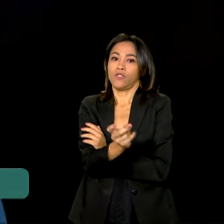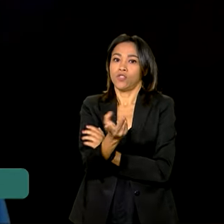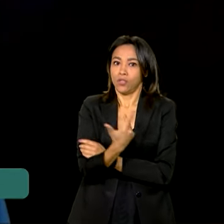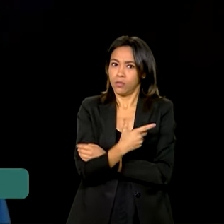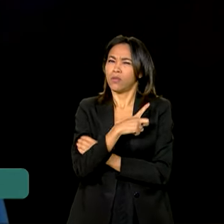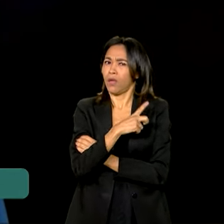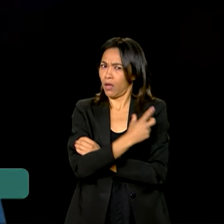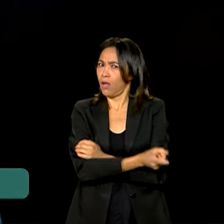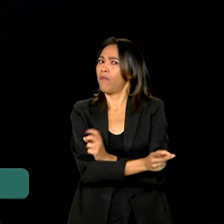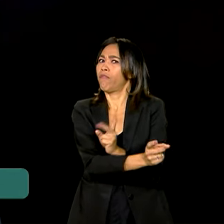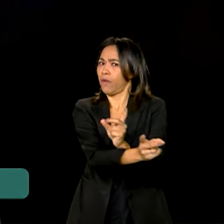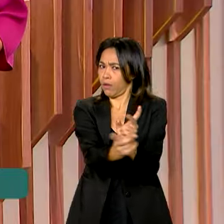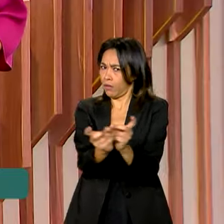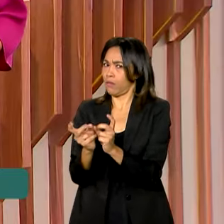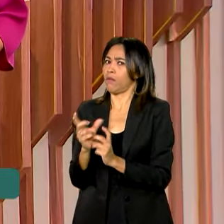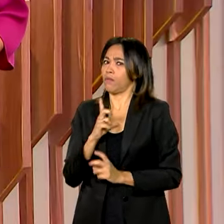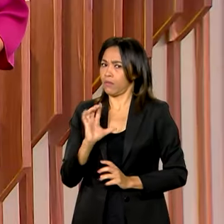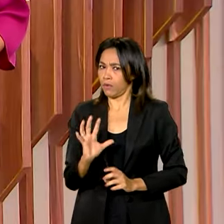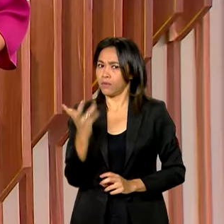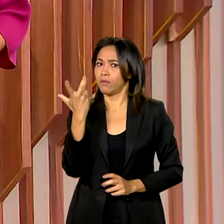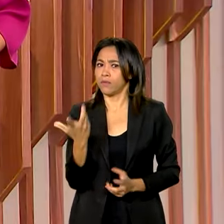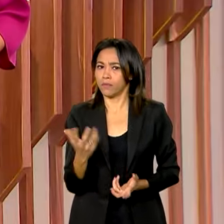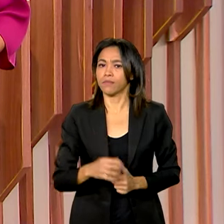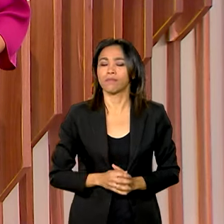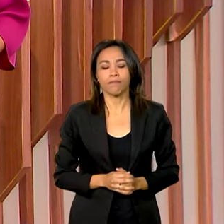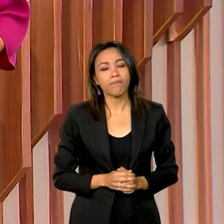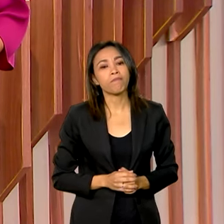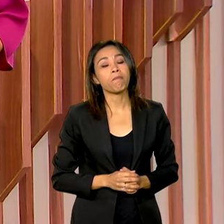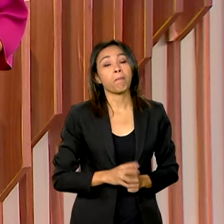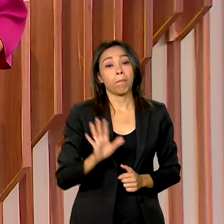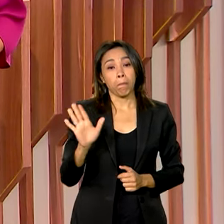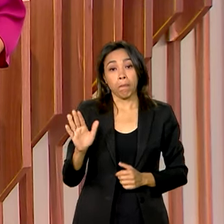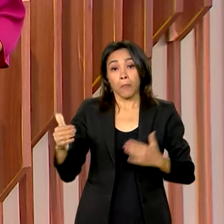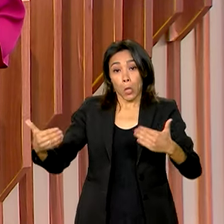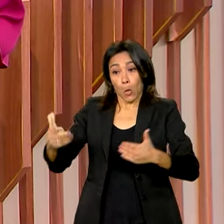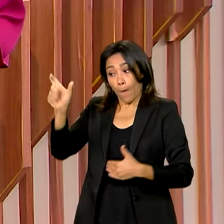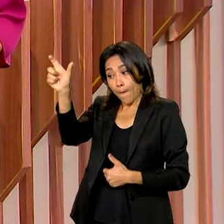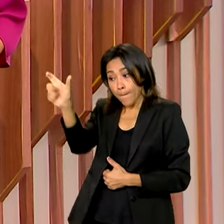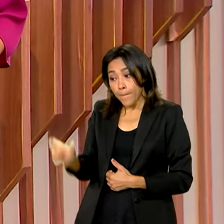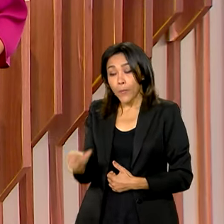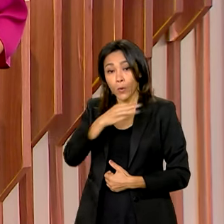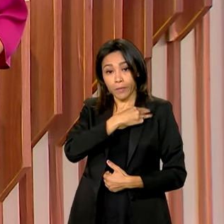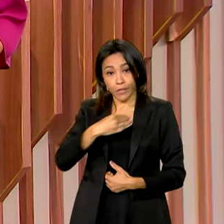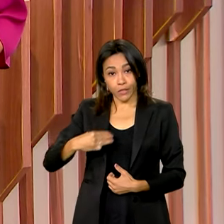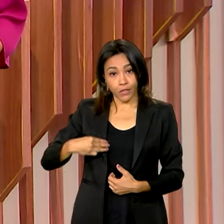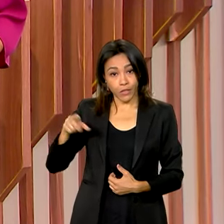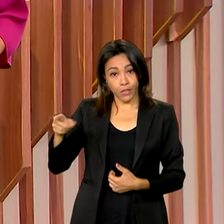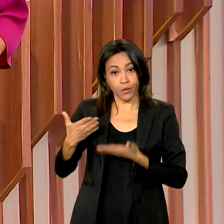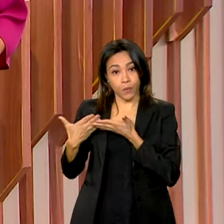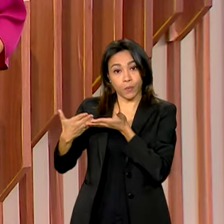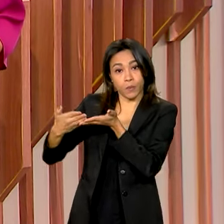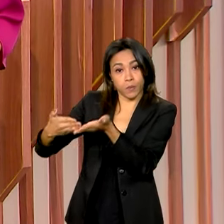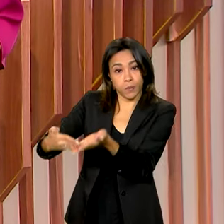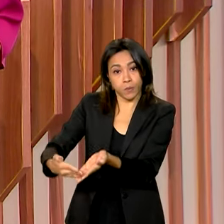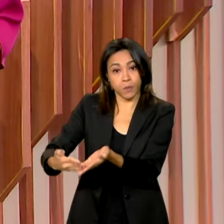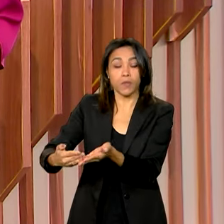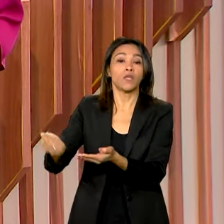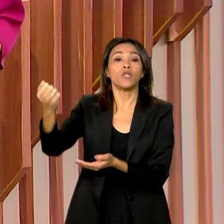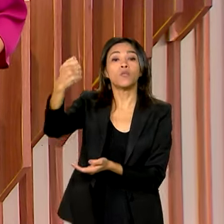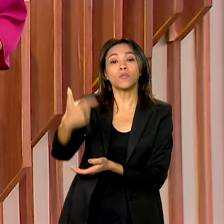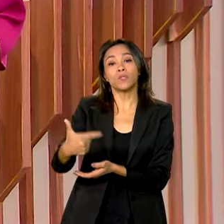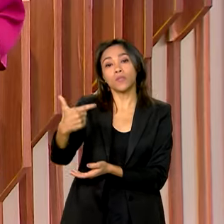um comércio ilegal por trás disso. O ministro de Portos e Aeroportos, Silvio Costa Filho, e o vice